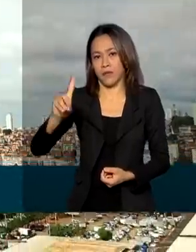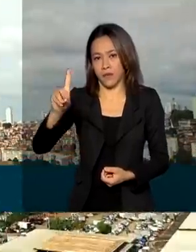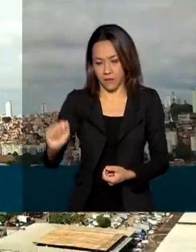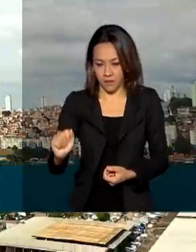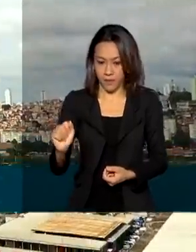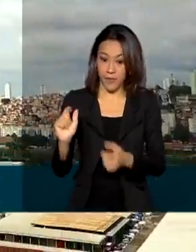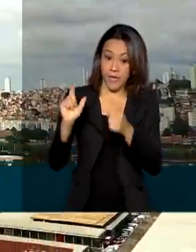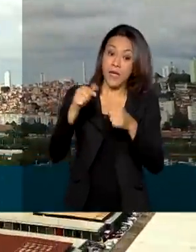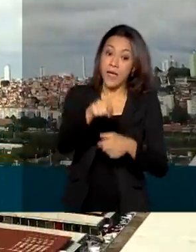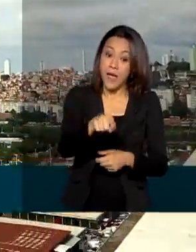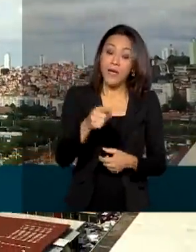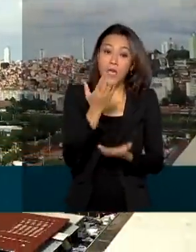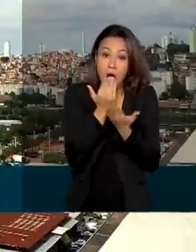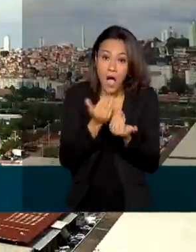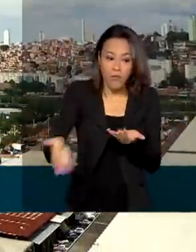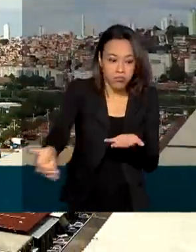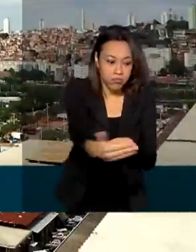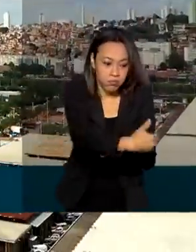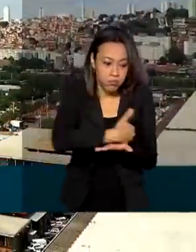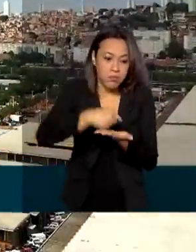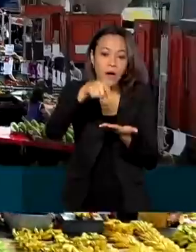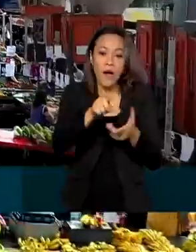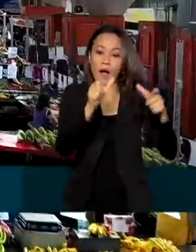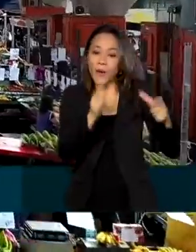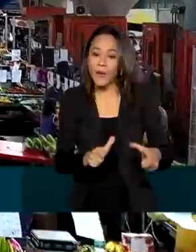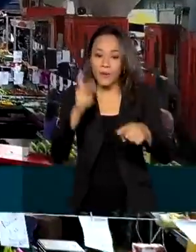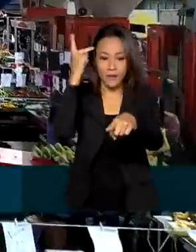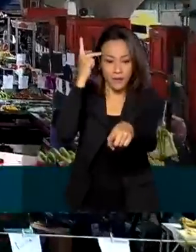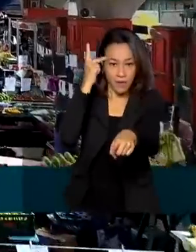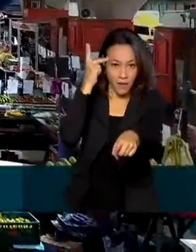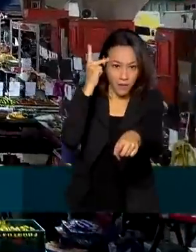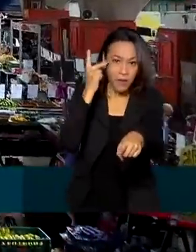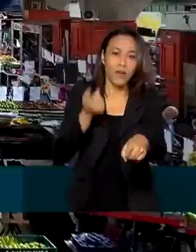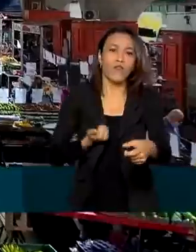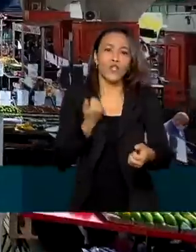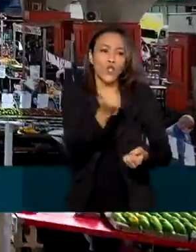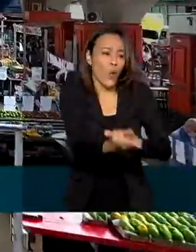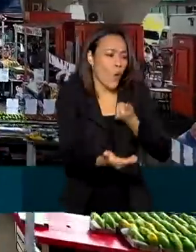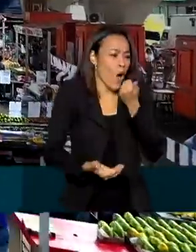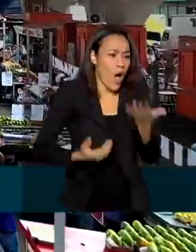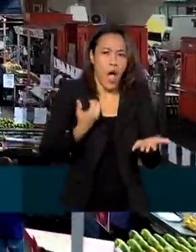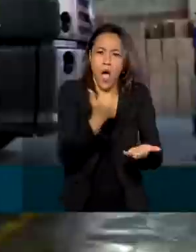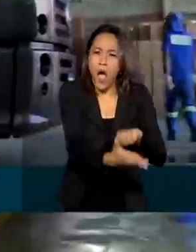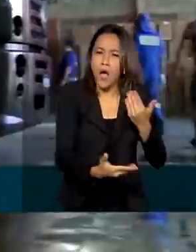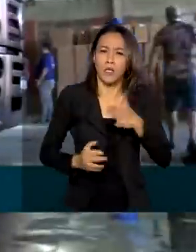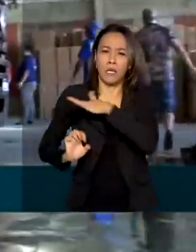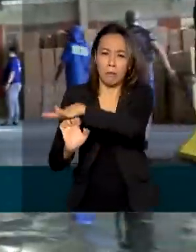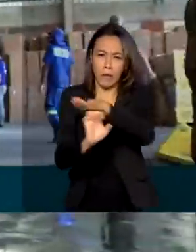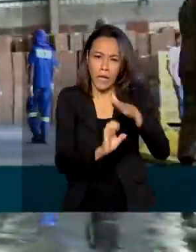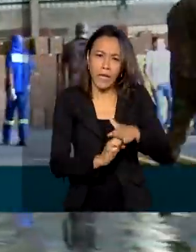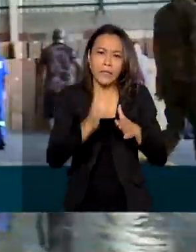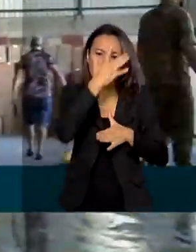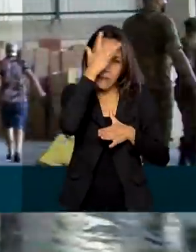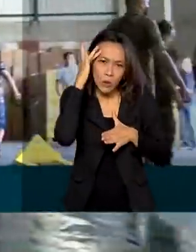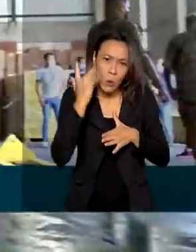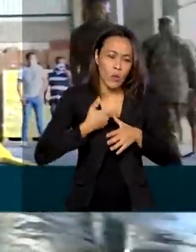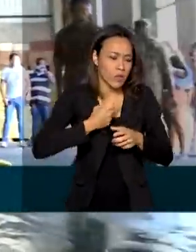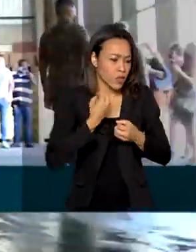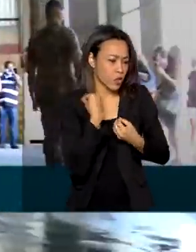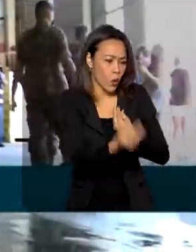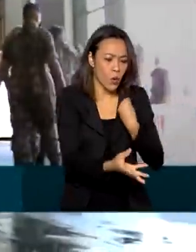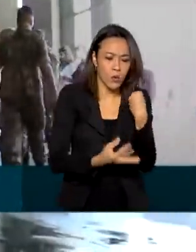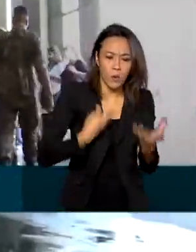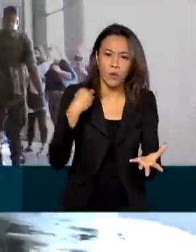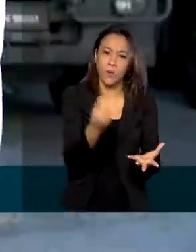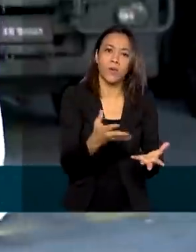Os alimentos foram arrecadados pela CEA GESP, doados por funcionários, empresários e comerciantes de três